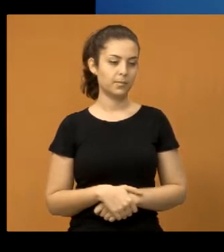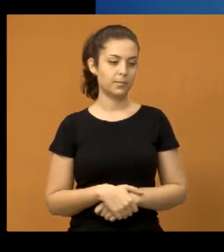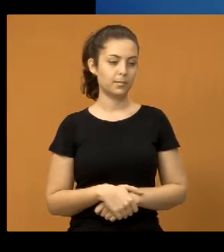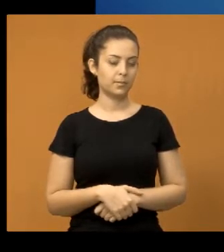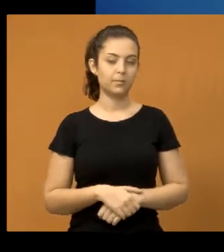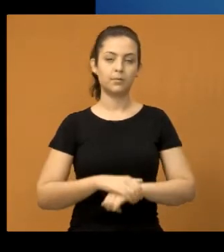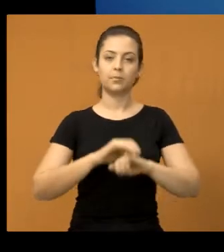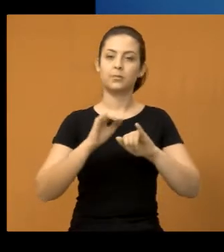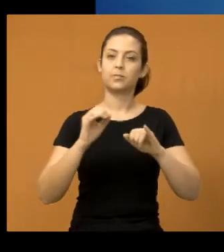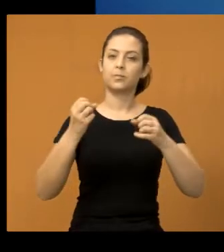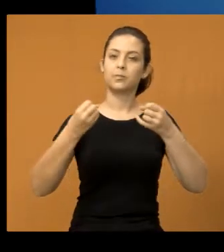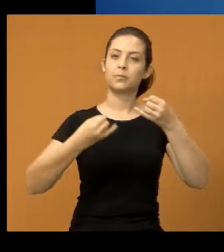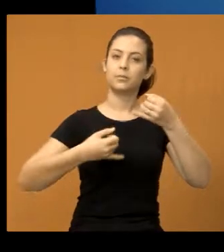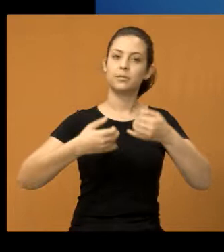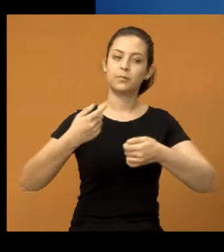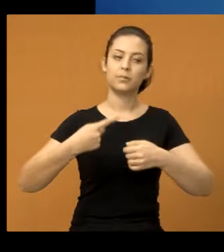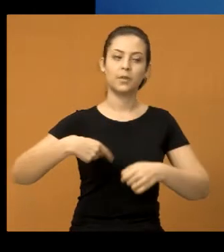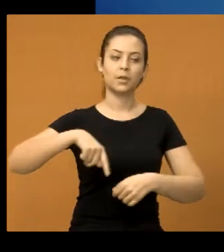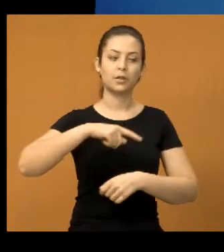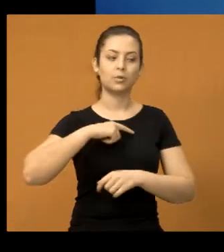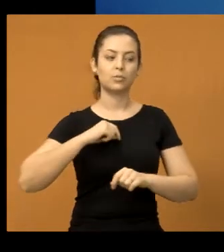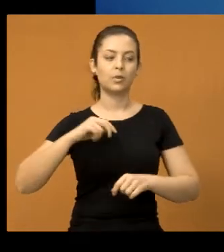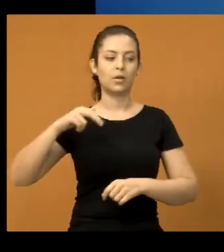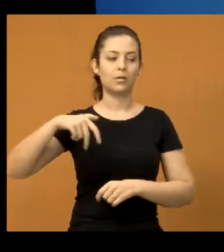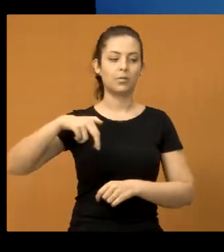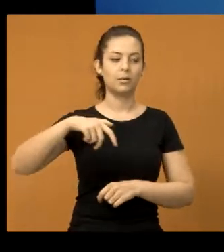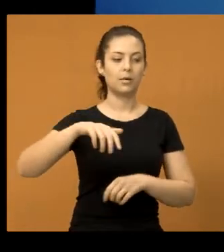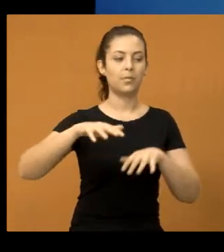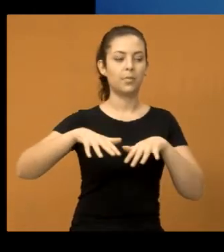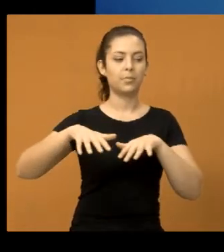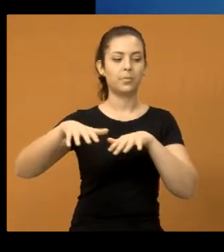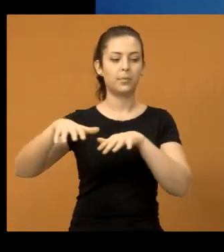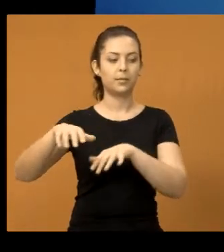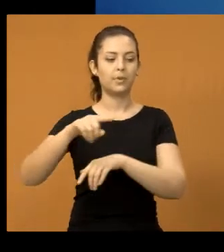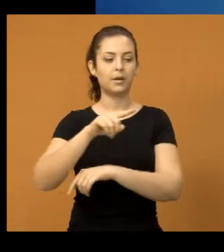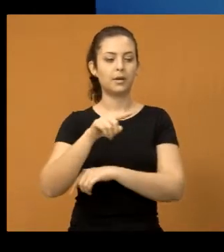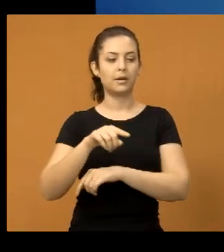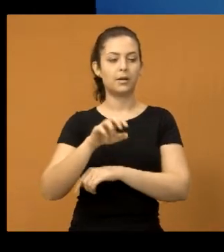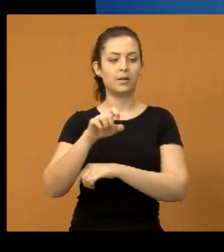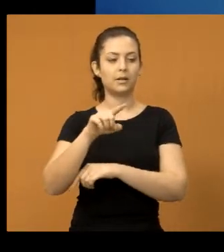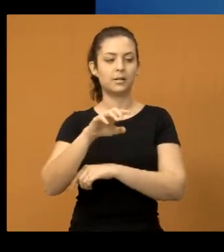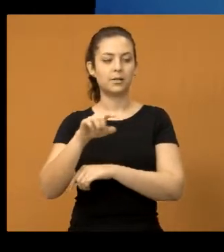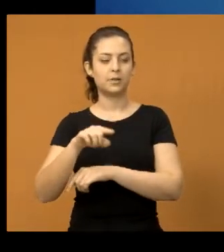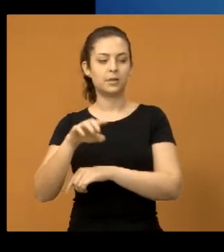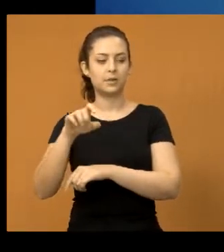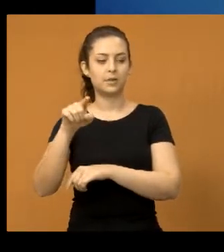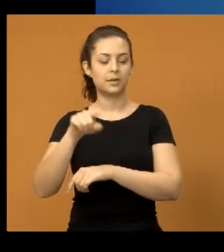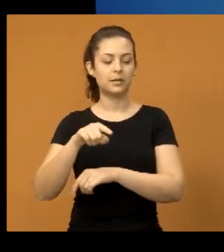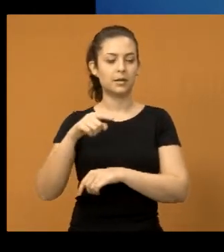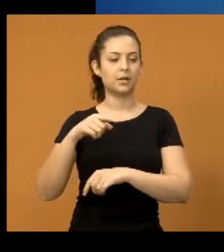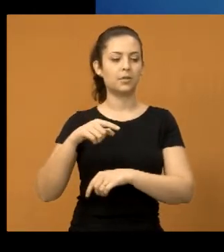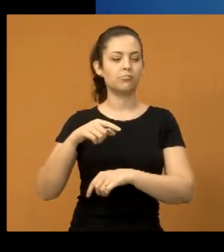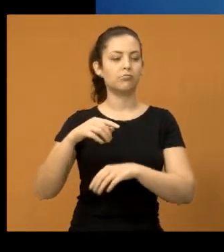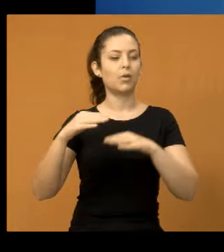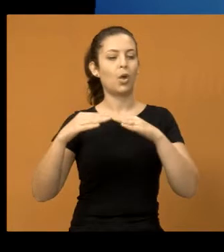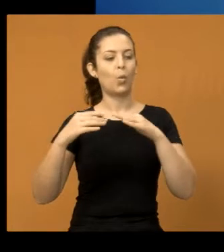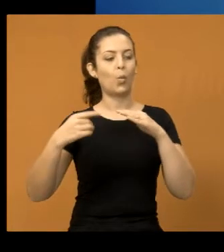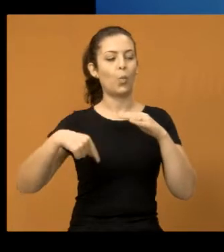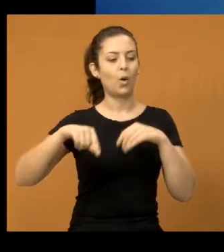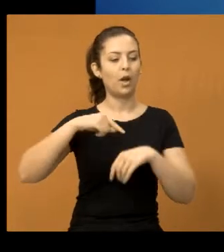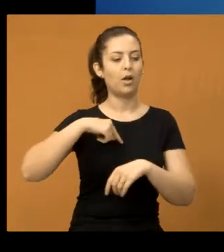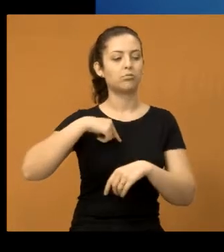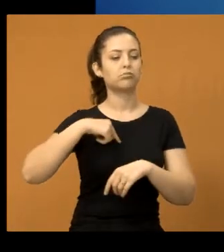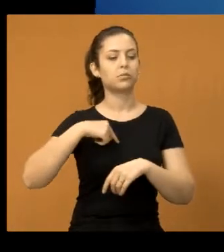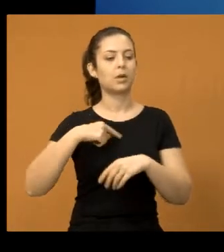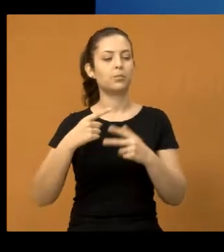Quero falar um pouquinho também da nossa caminhada pela Vila Zezé, acompanhando ali o nosso lugar, a